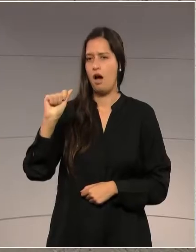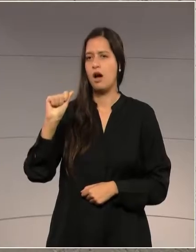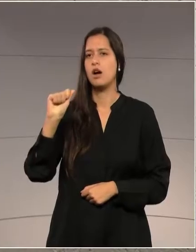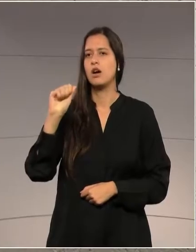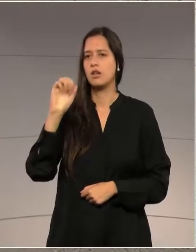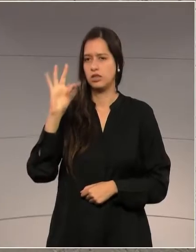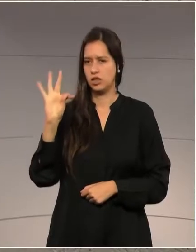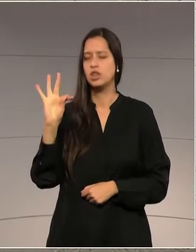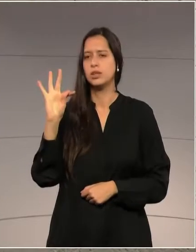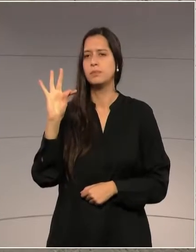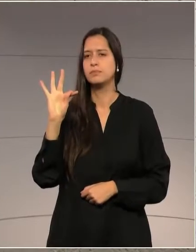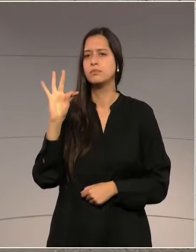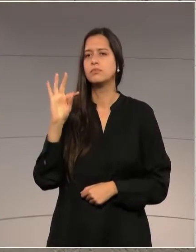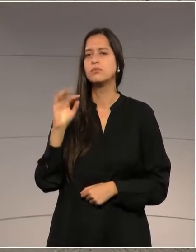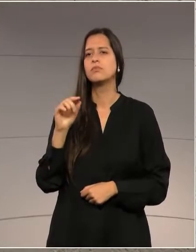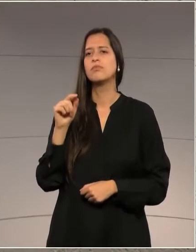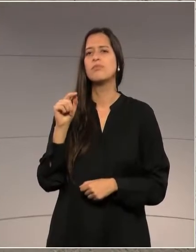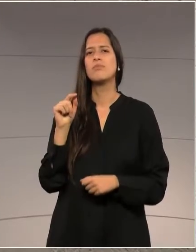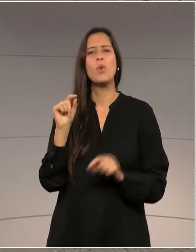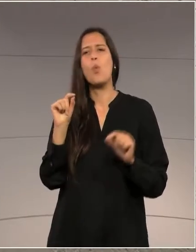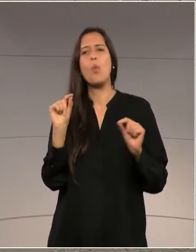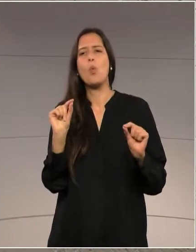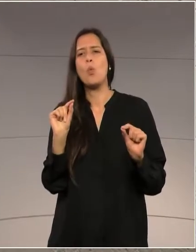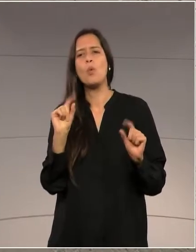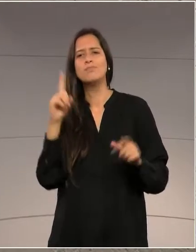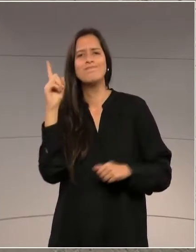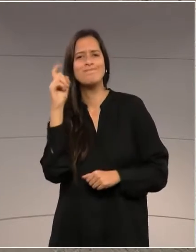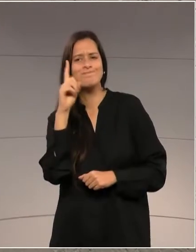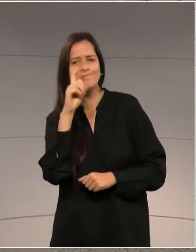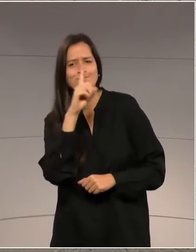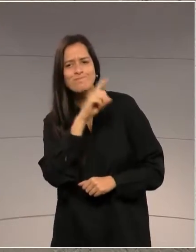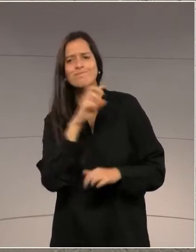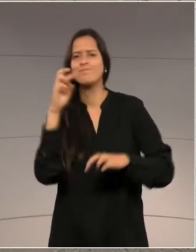Alegam dificuldades em fiscalizar, fraudes.